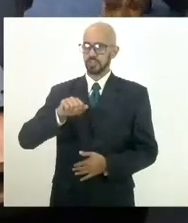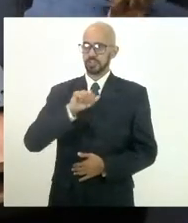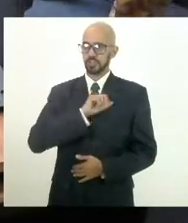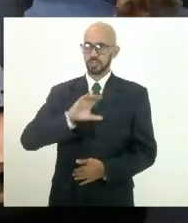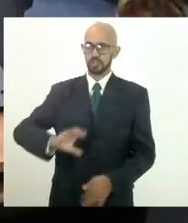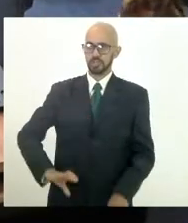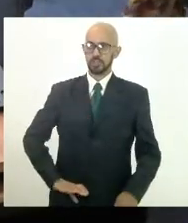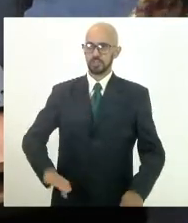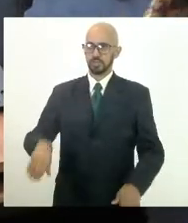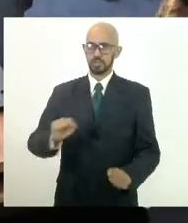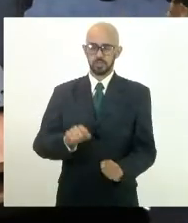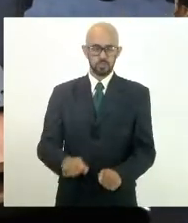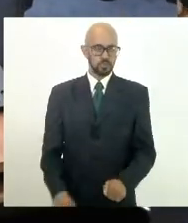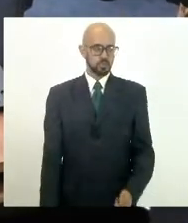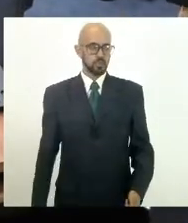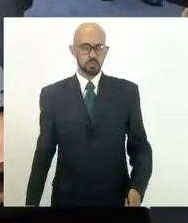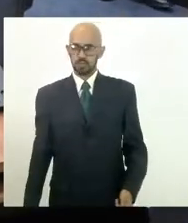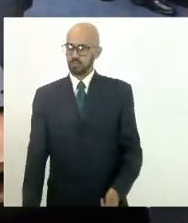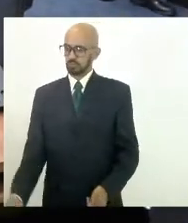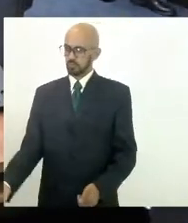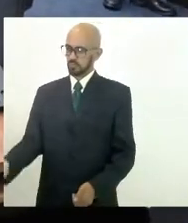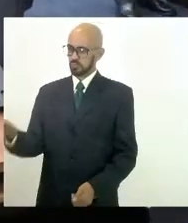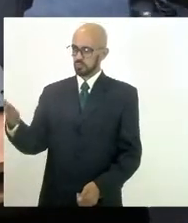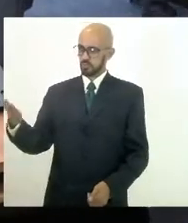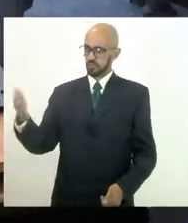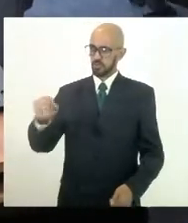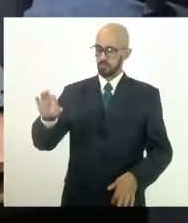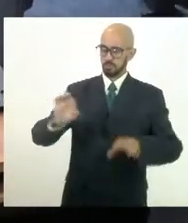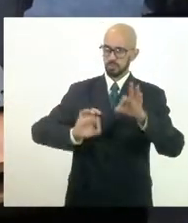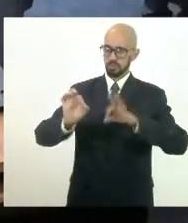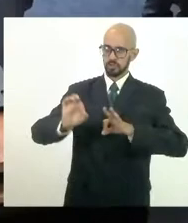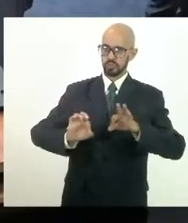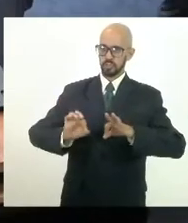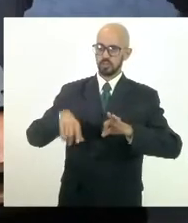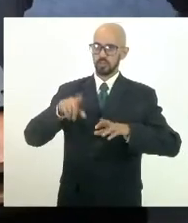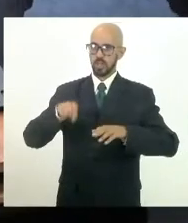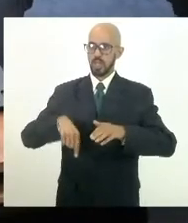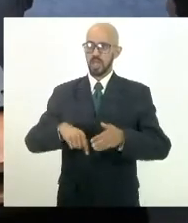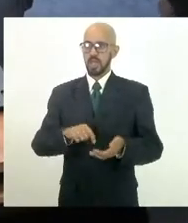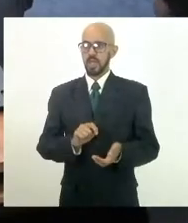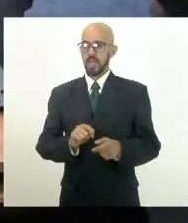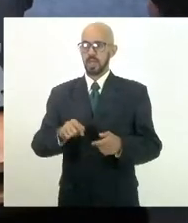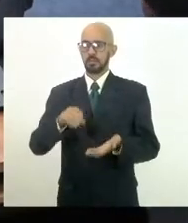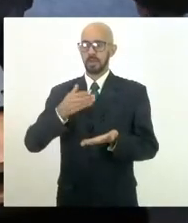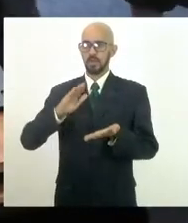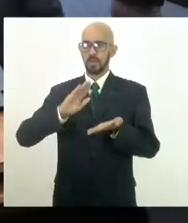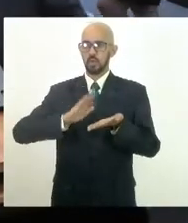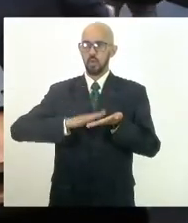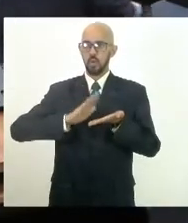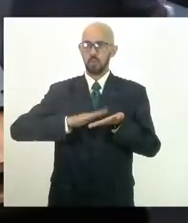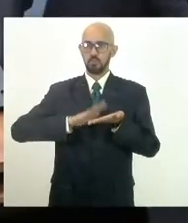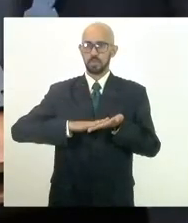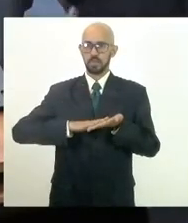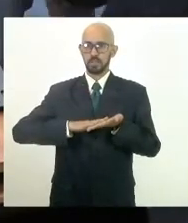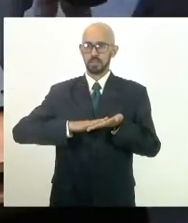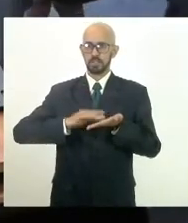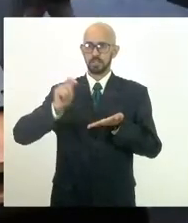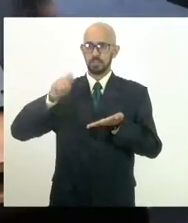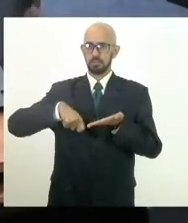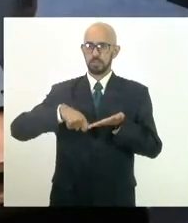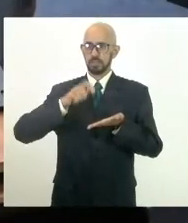o vosso projeto é sobre, no fundo, cobrança de recursos hídricos. Altera uma lei minha,